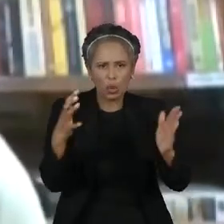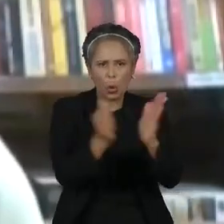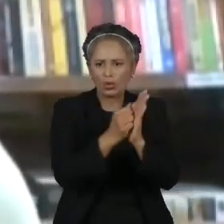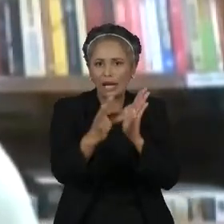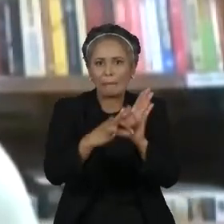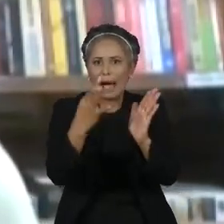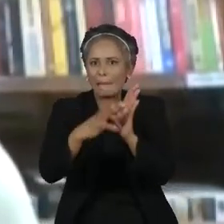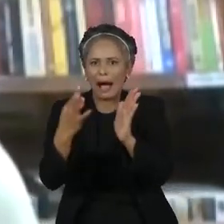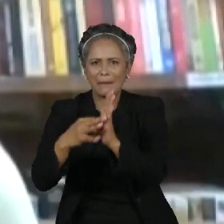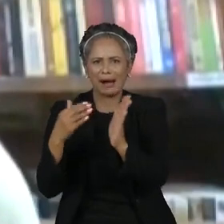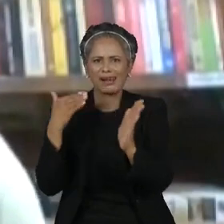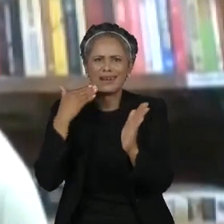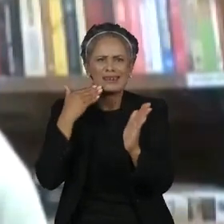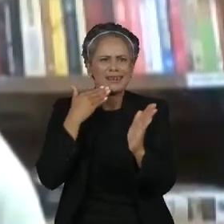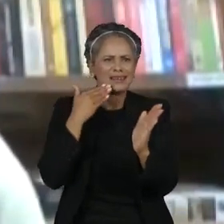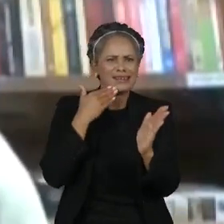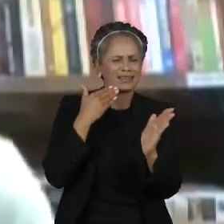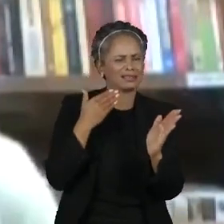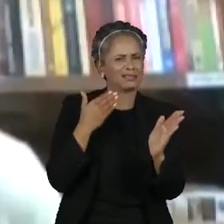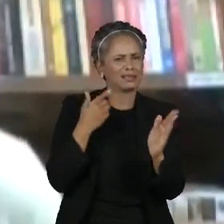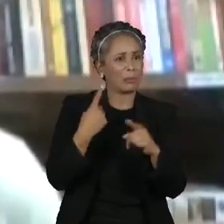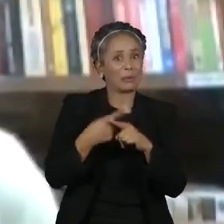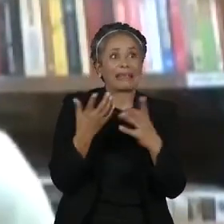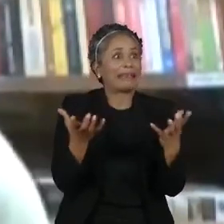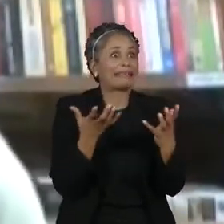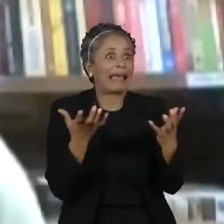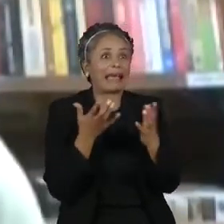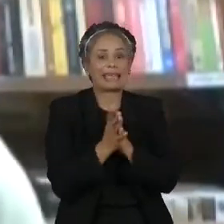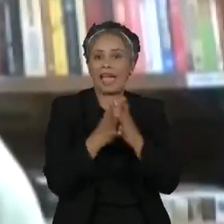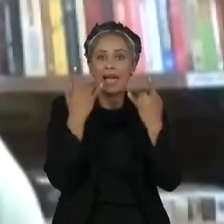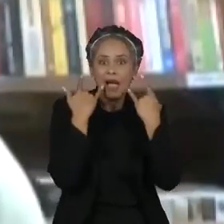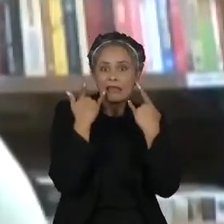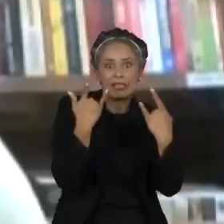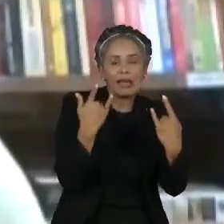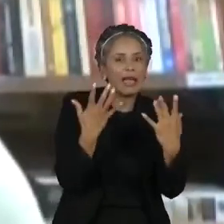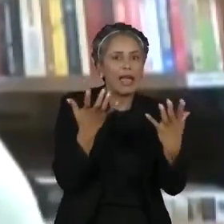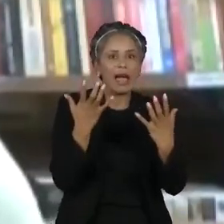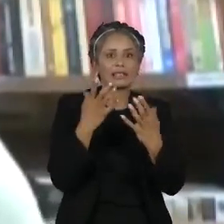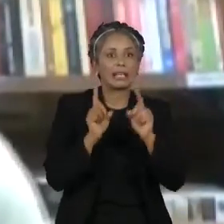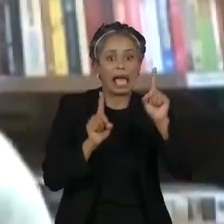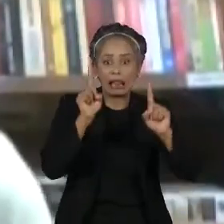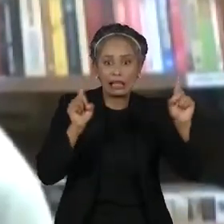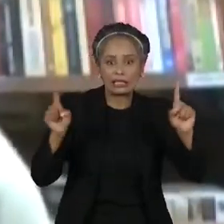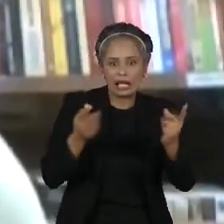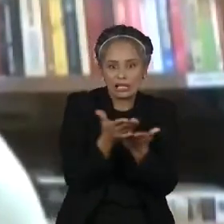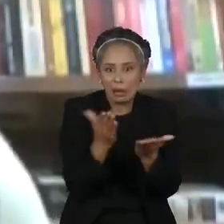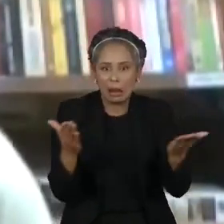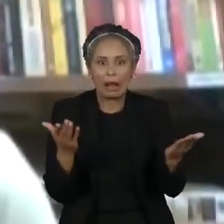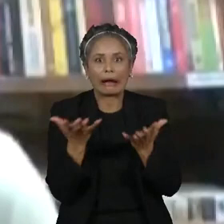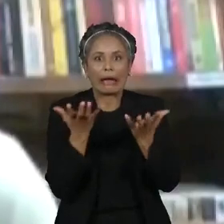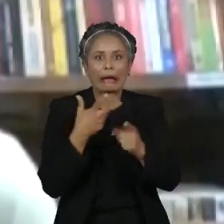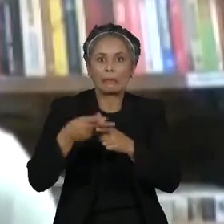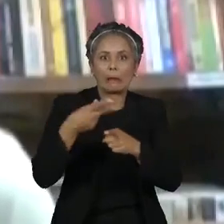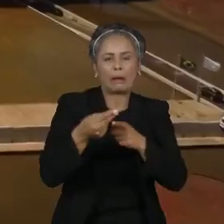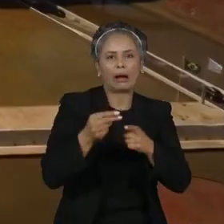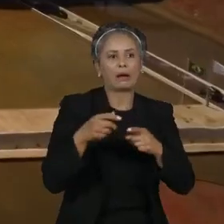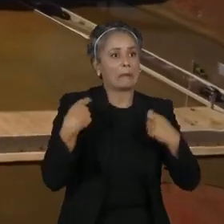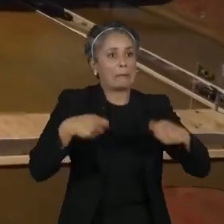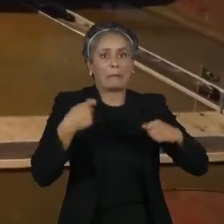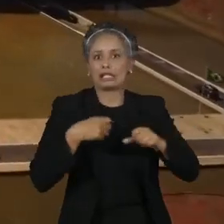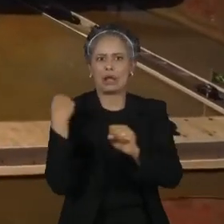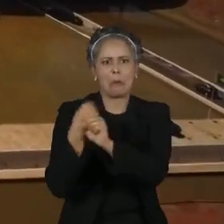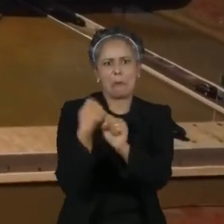ganhar as licitações, entrar principalmente em anos eleitorais, onde você precisa começar obras de forma rápida.